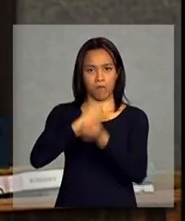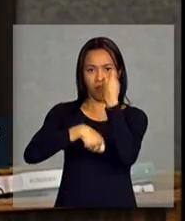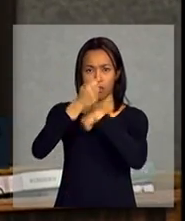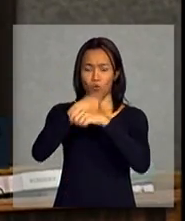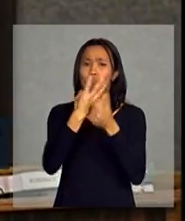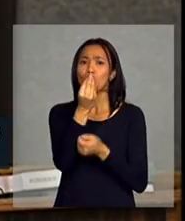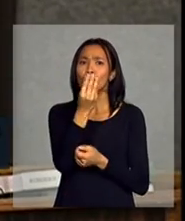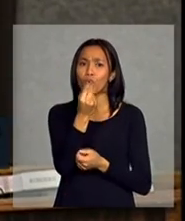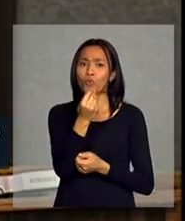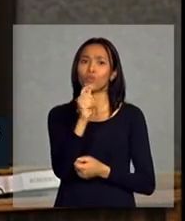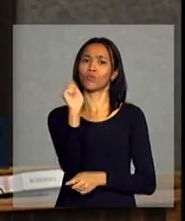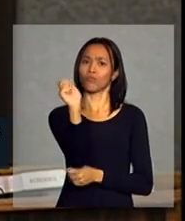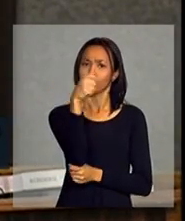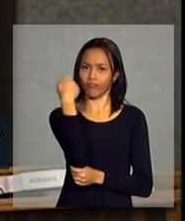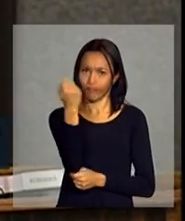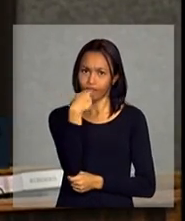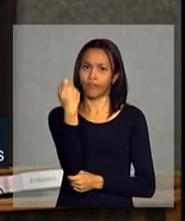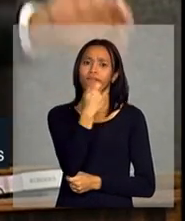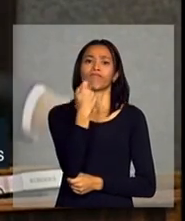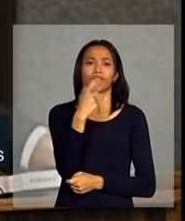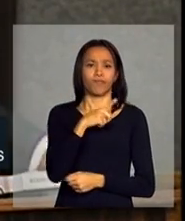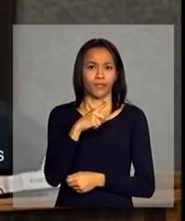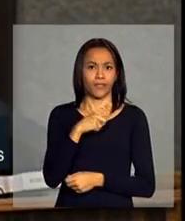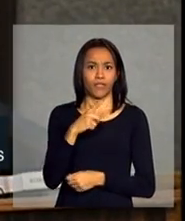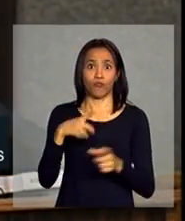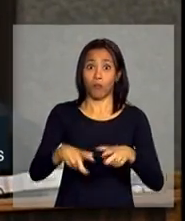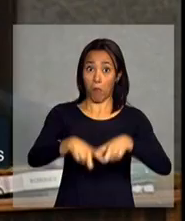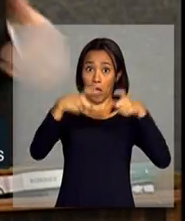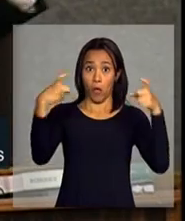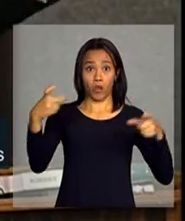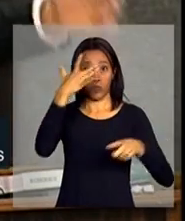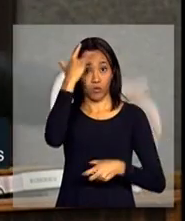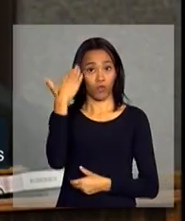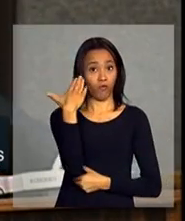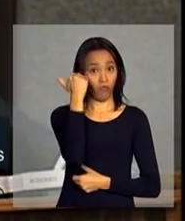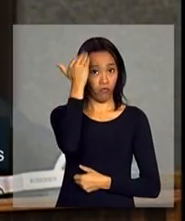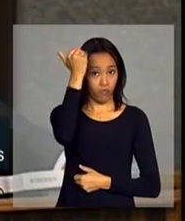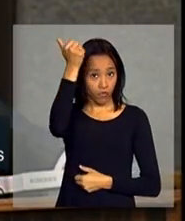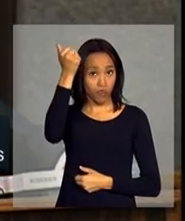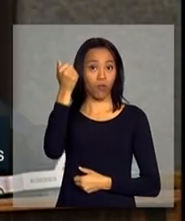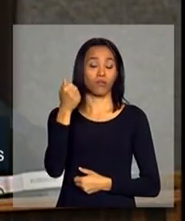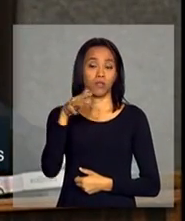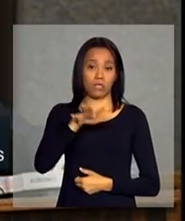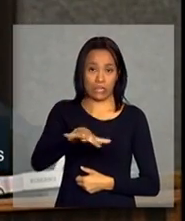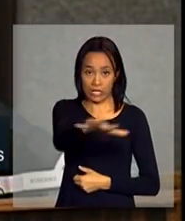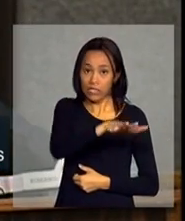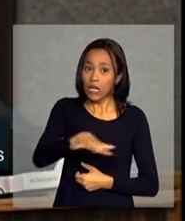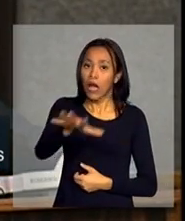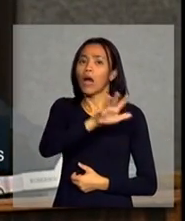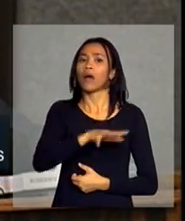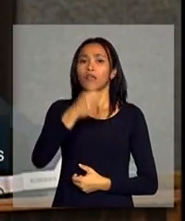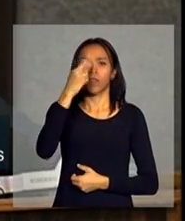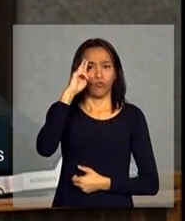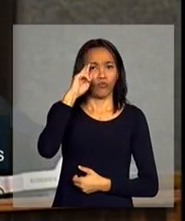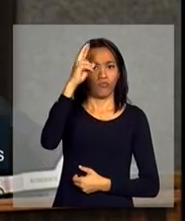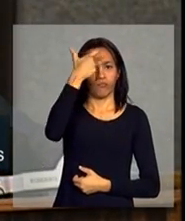Grande do Sul, entre os maiores empreendedores, maior tradição empreendedora no Brasil,